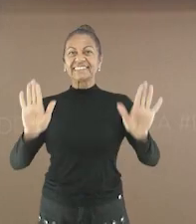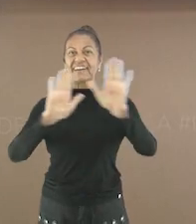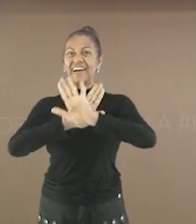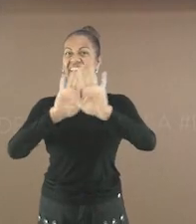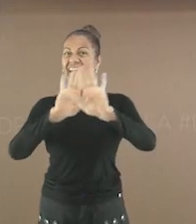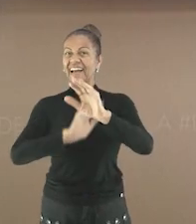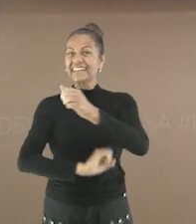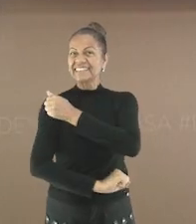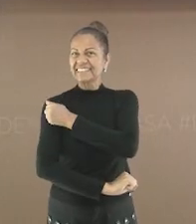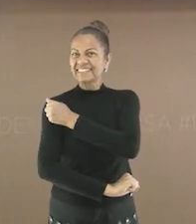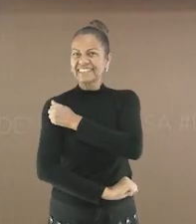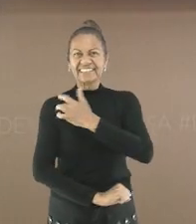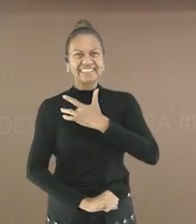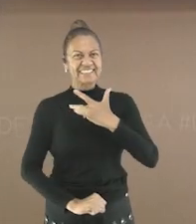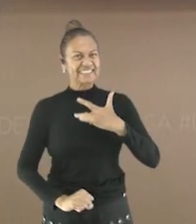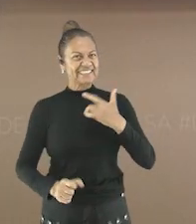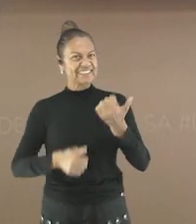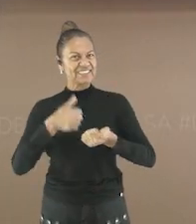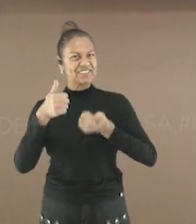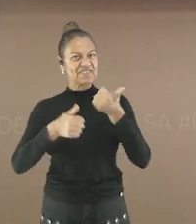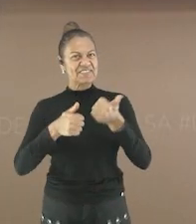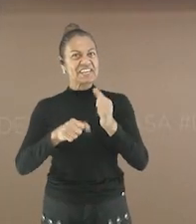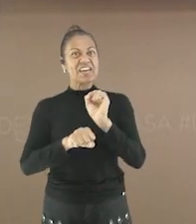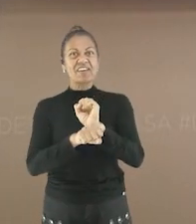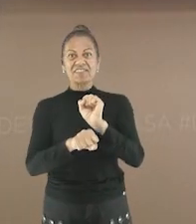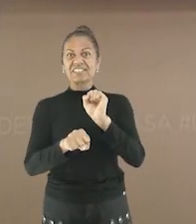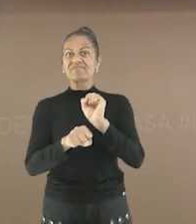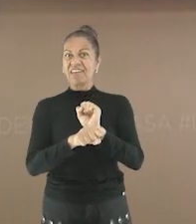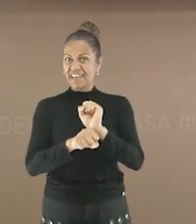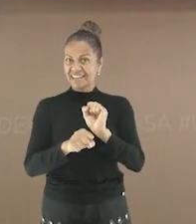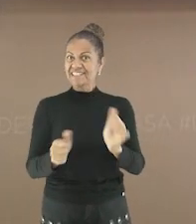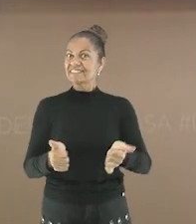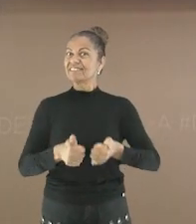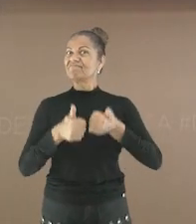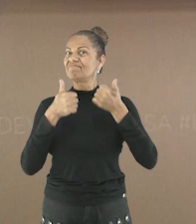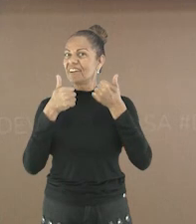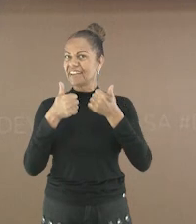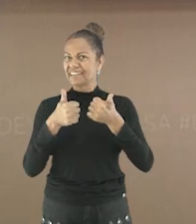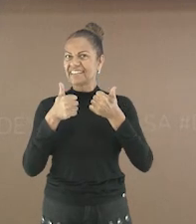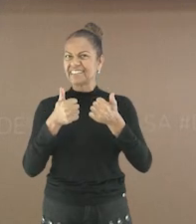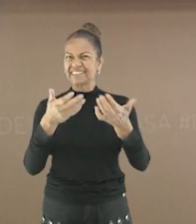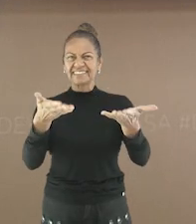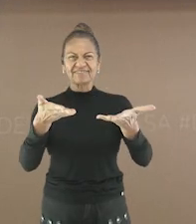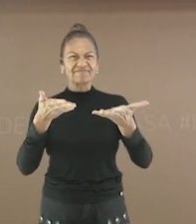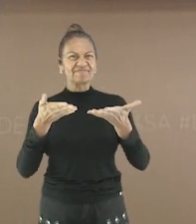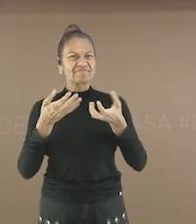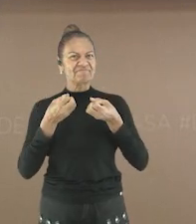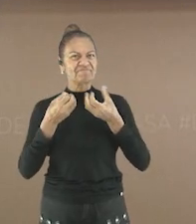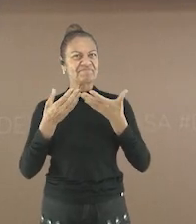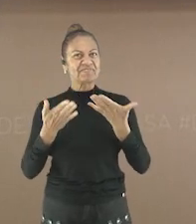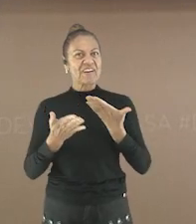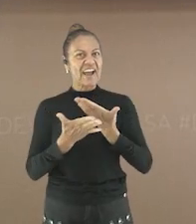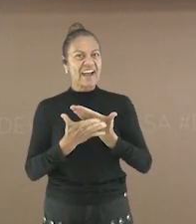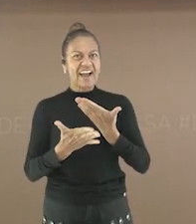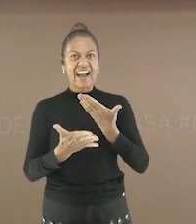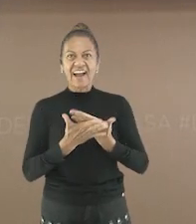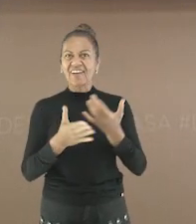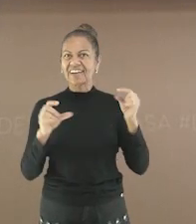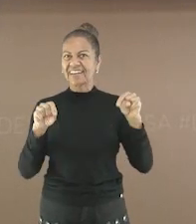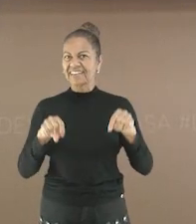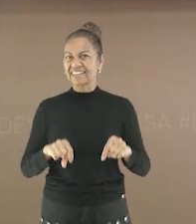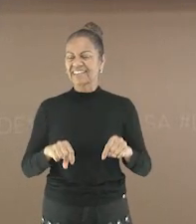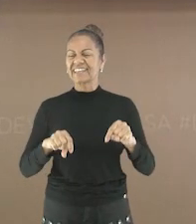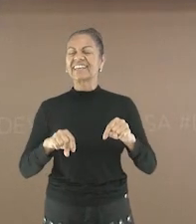Olá estudantes, tudo bem com vocês? Espero que vocês estejam bem. Sejam muito bem-vindos a mais uma aula